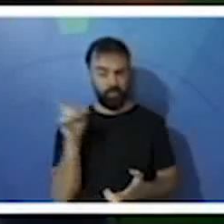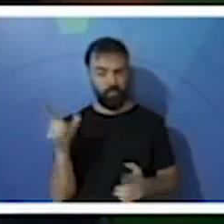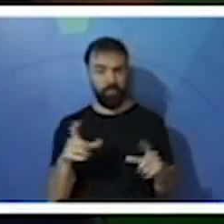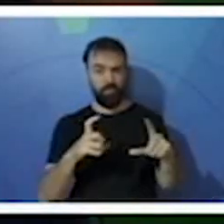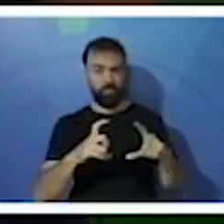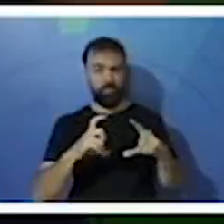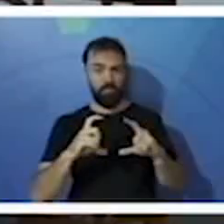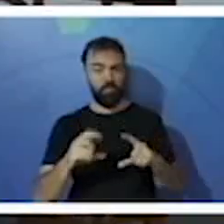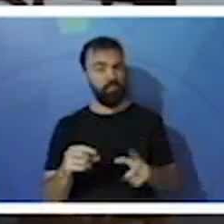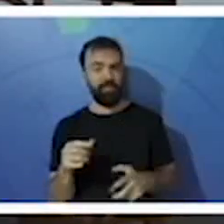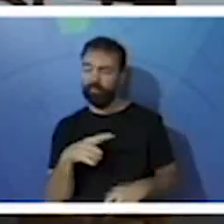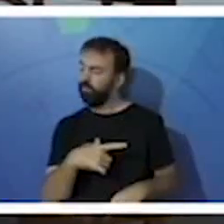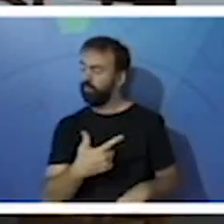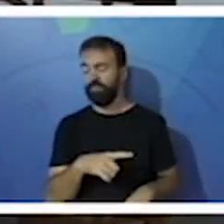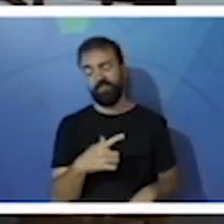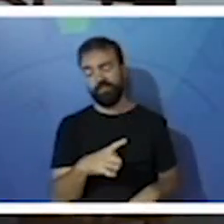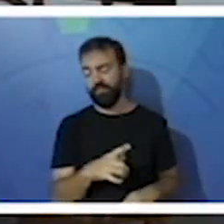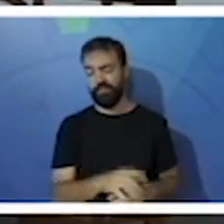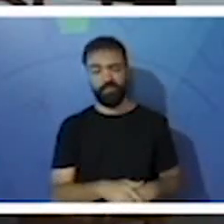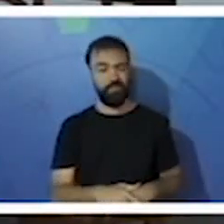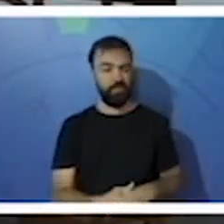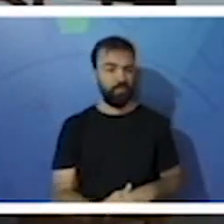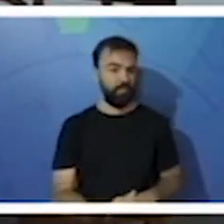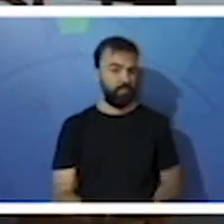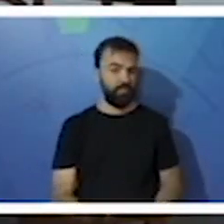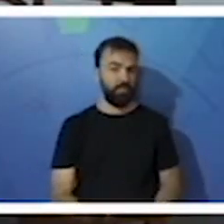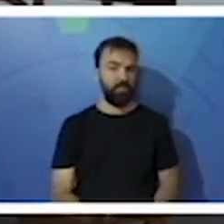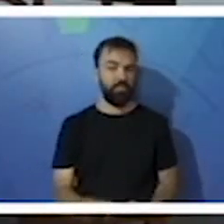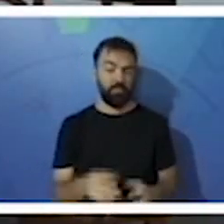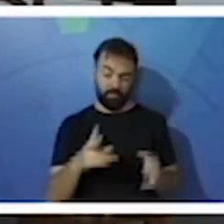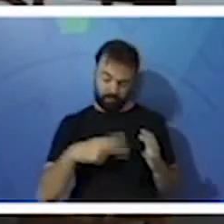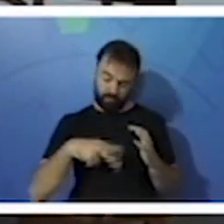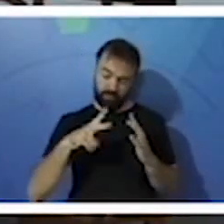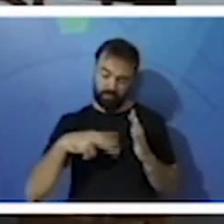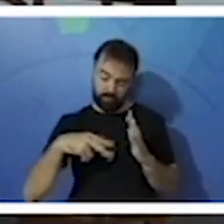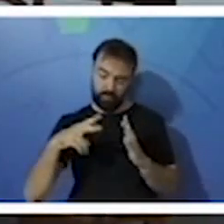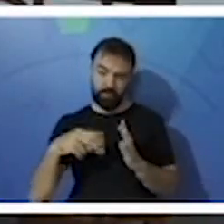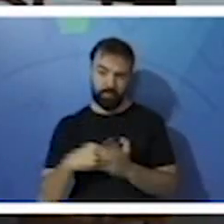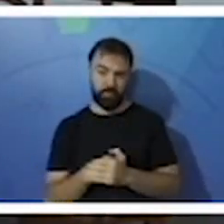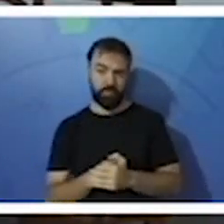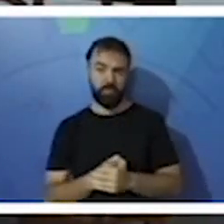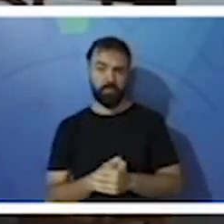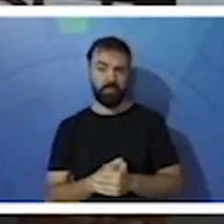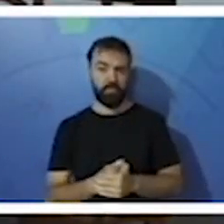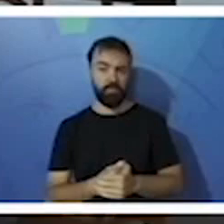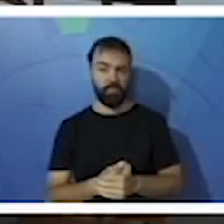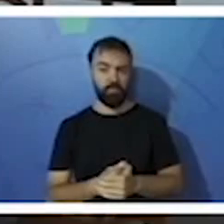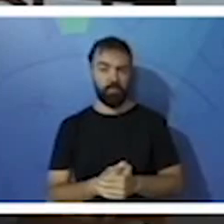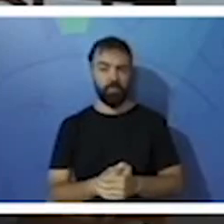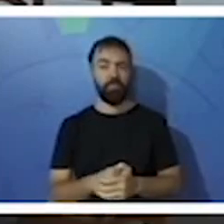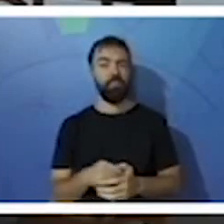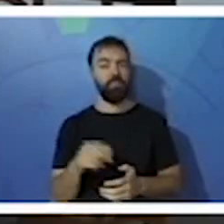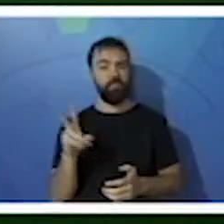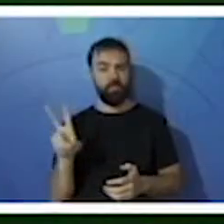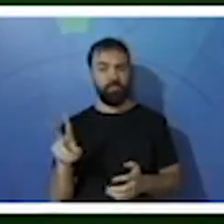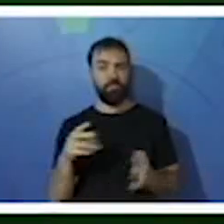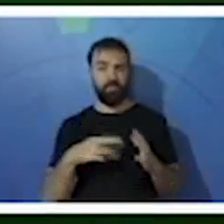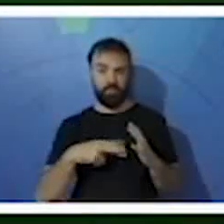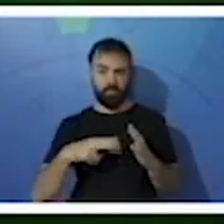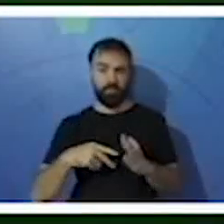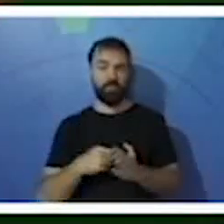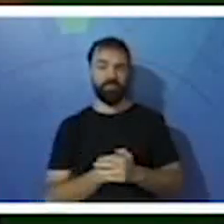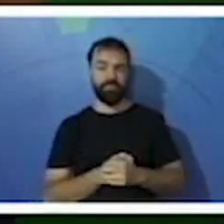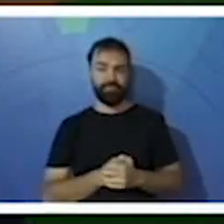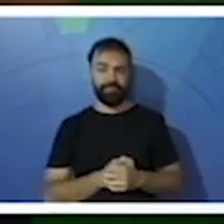espaço para responder aqui na apostila, tá? Leiam as informações contidas no exercício 1. No exercício 2,